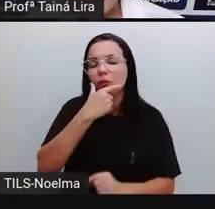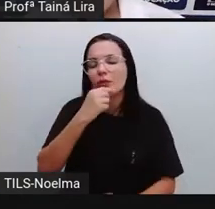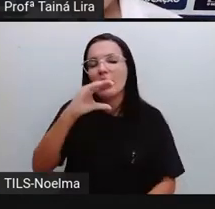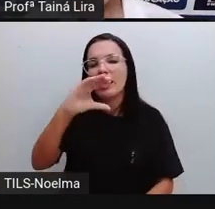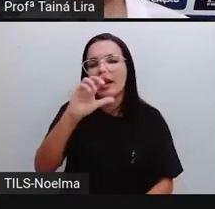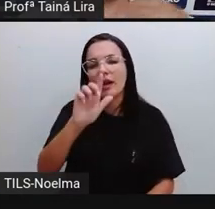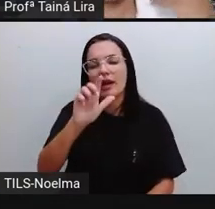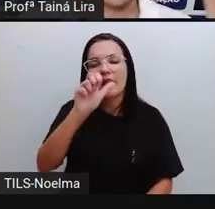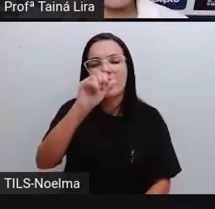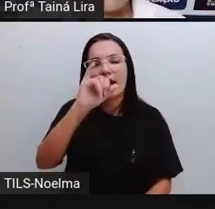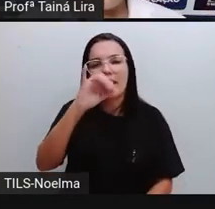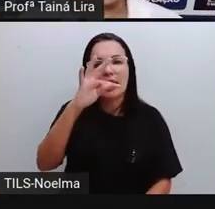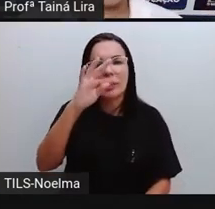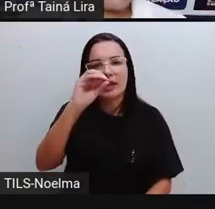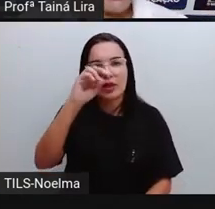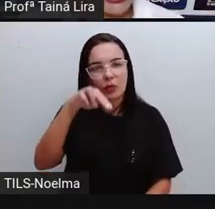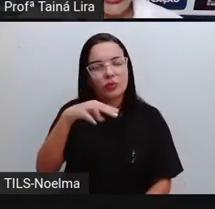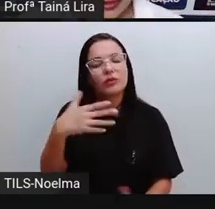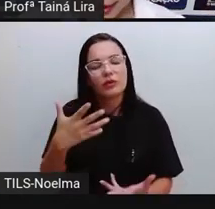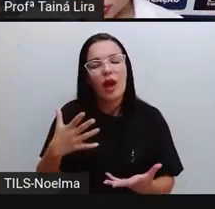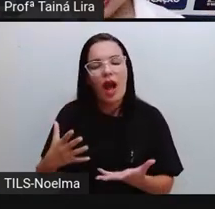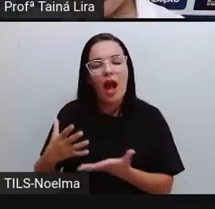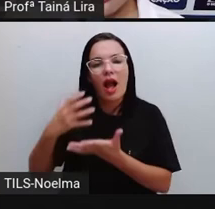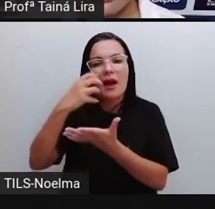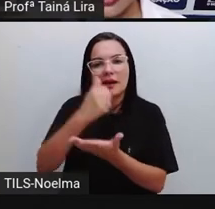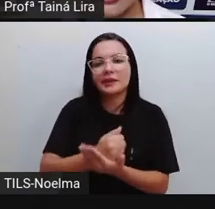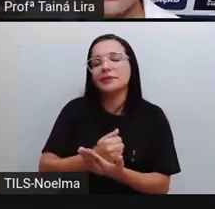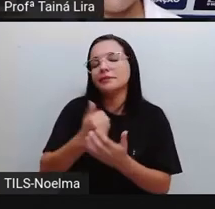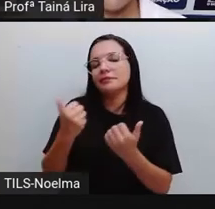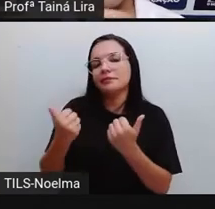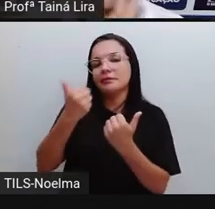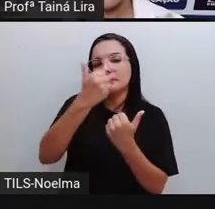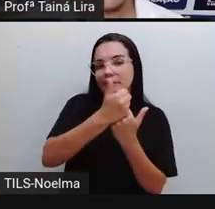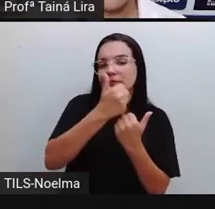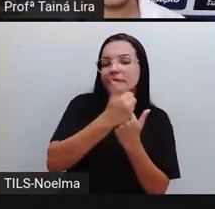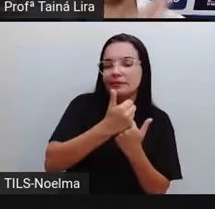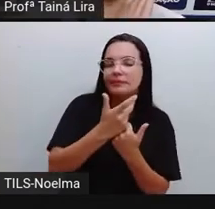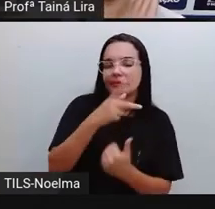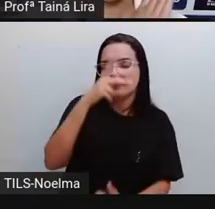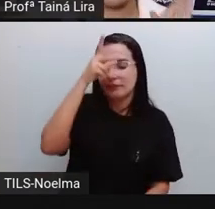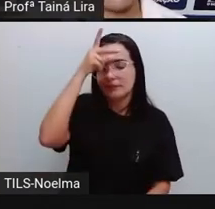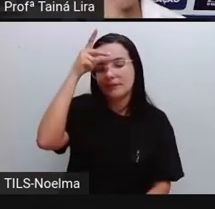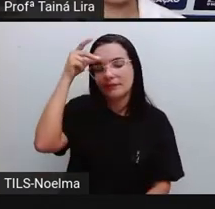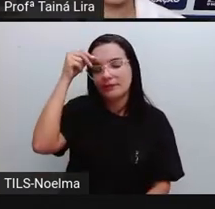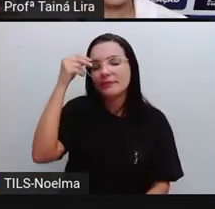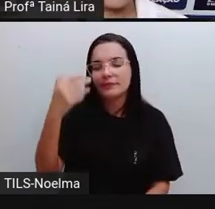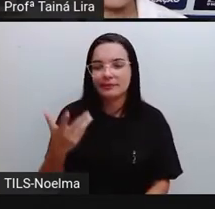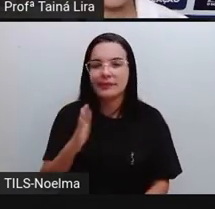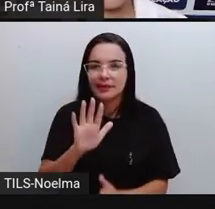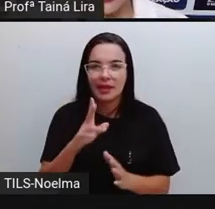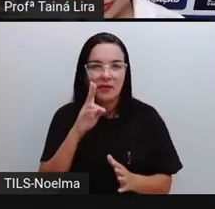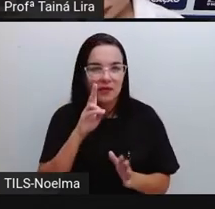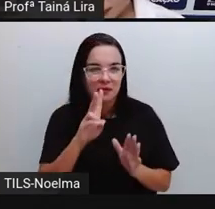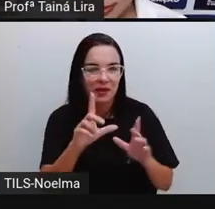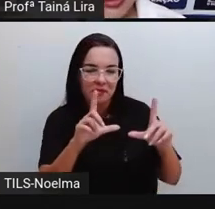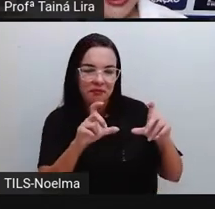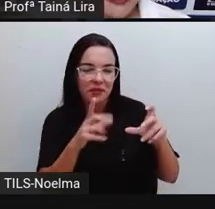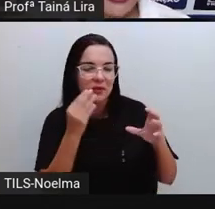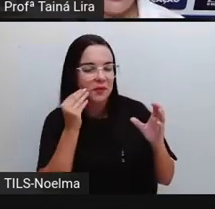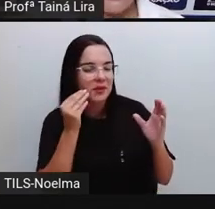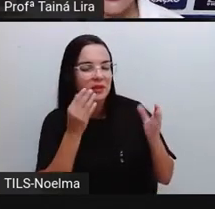Mascarenhas, assumiu a prefeitura. A gente vai ver quem são essas pessoas, José Falcão, Clayuto Mascarenhas,